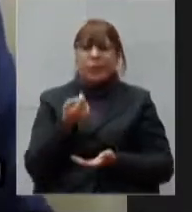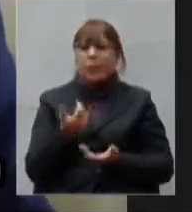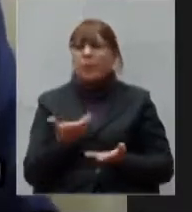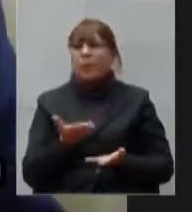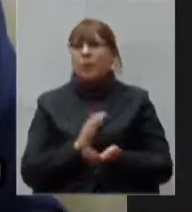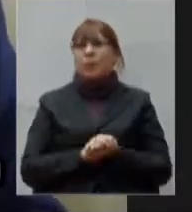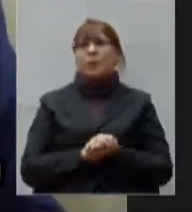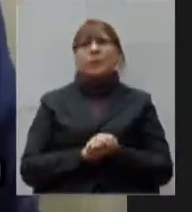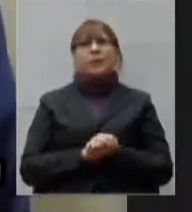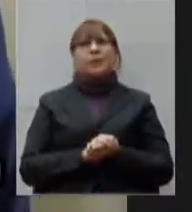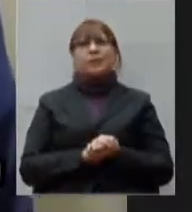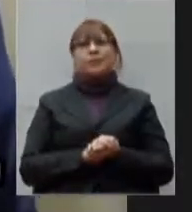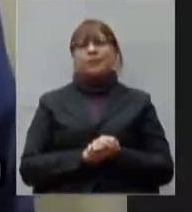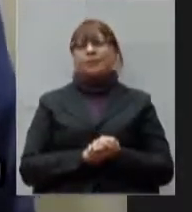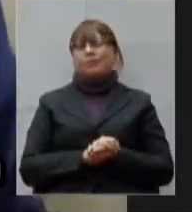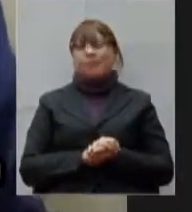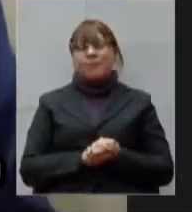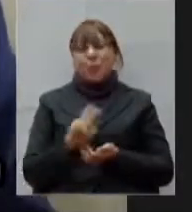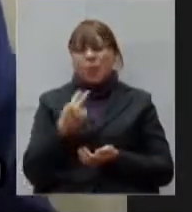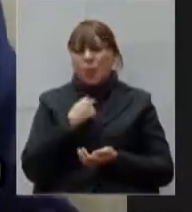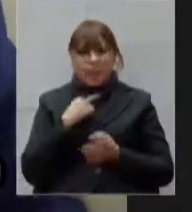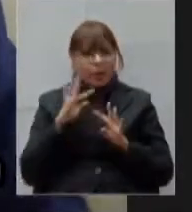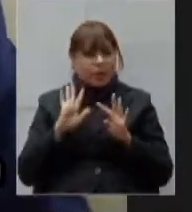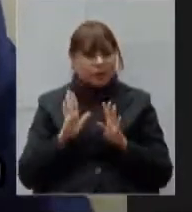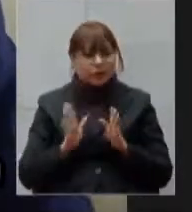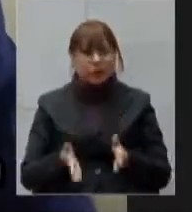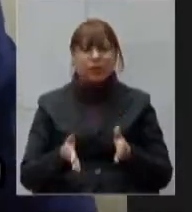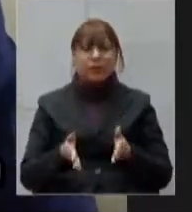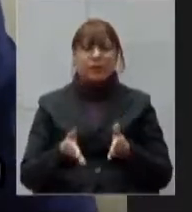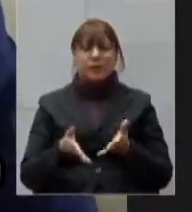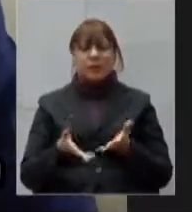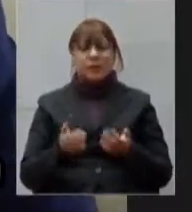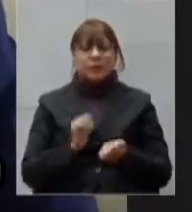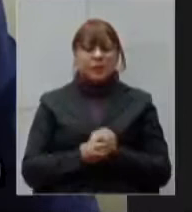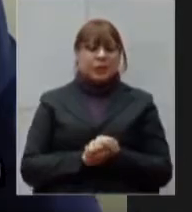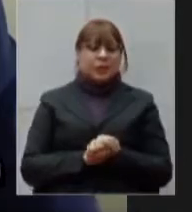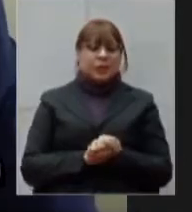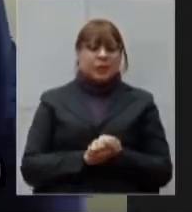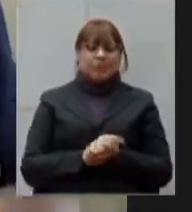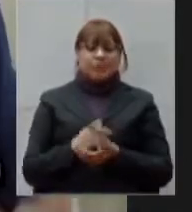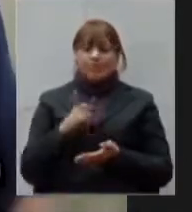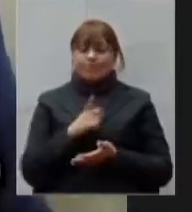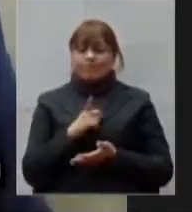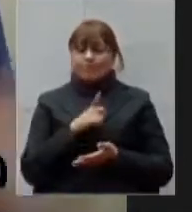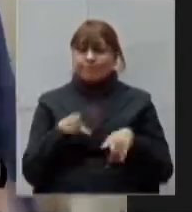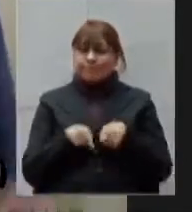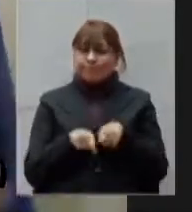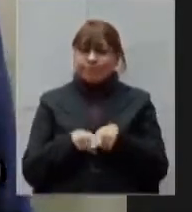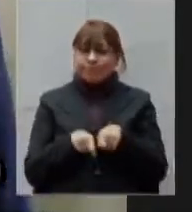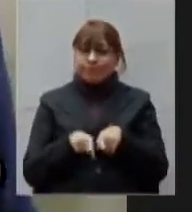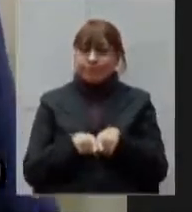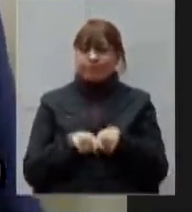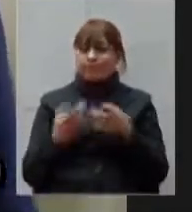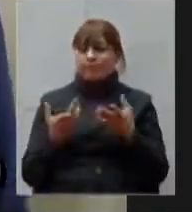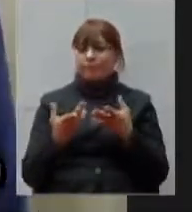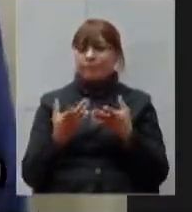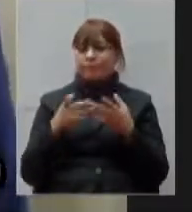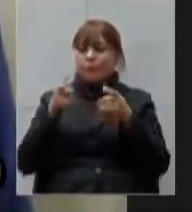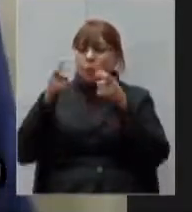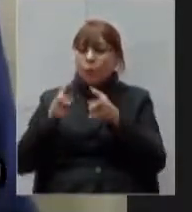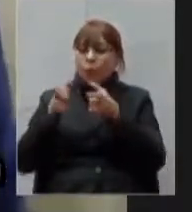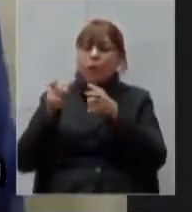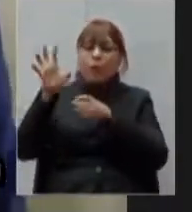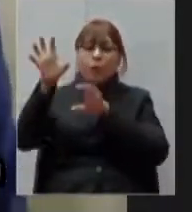cem por cento que existe um fator geográfico também envolvendo